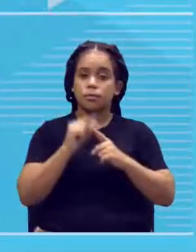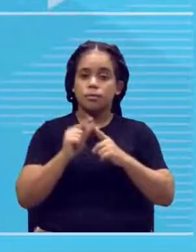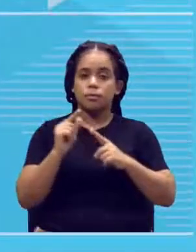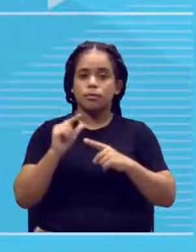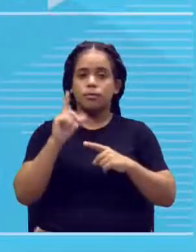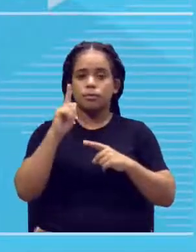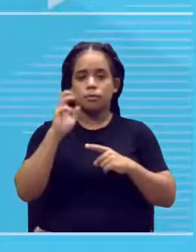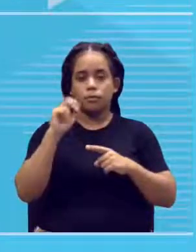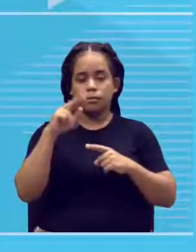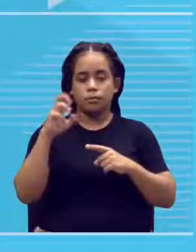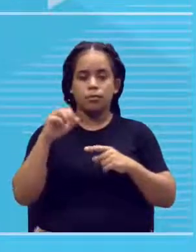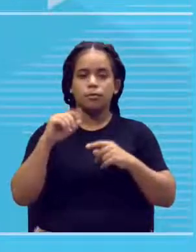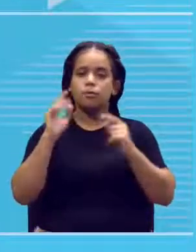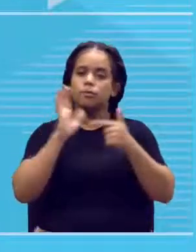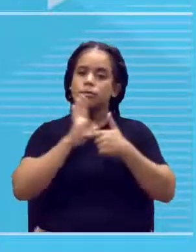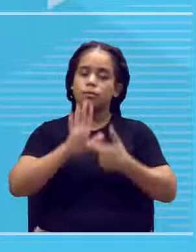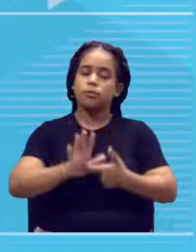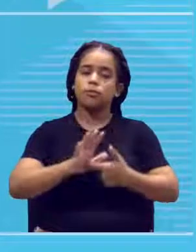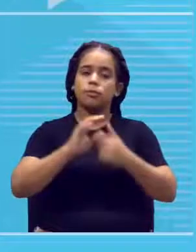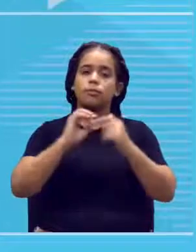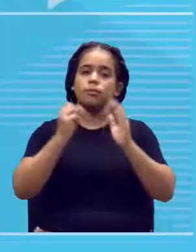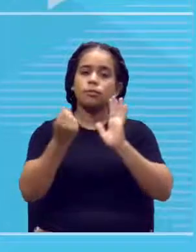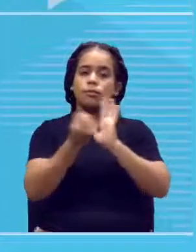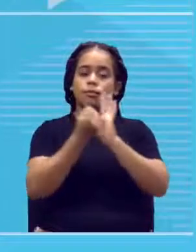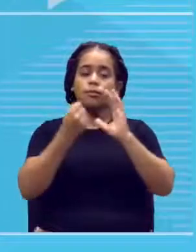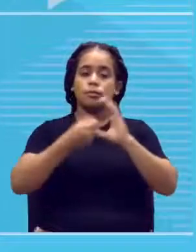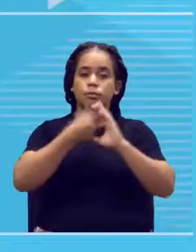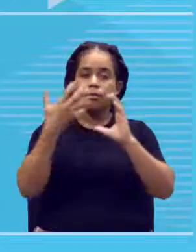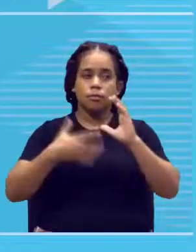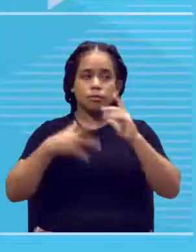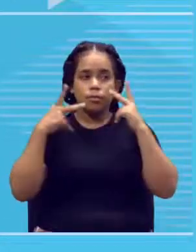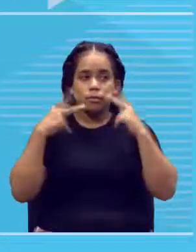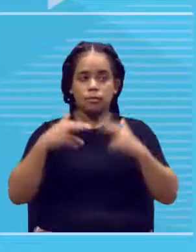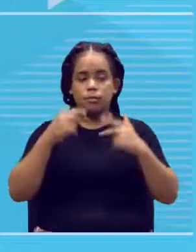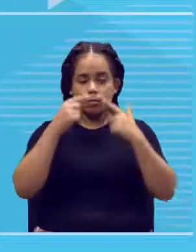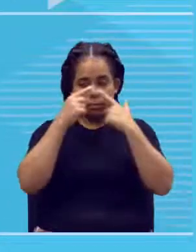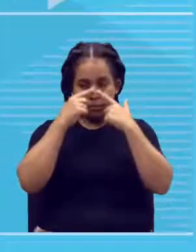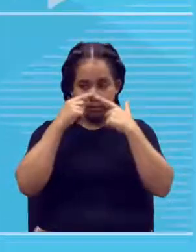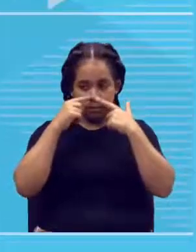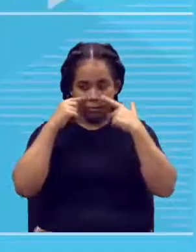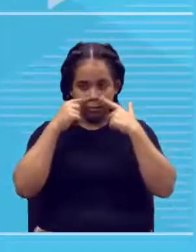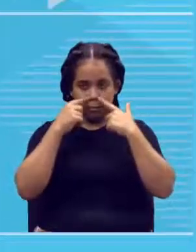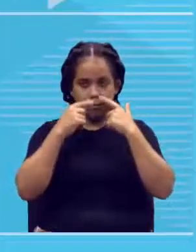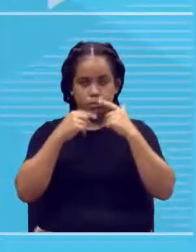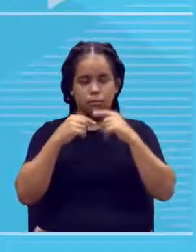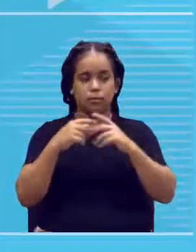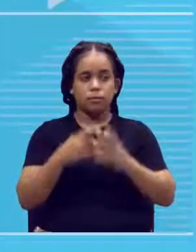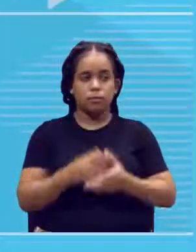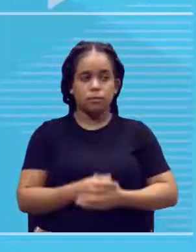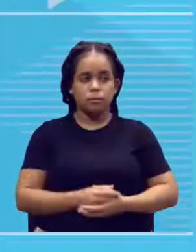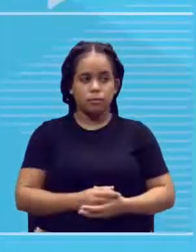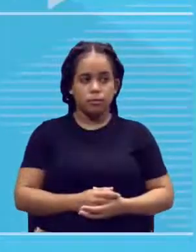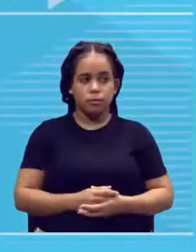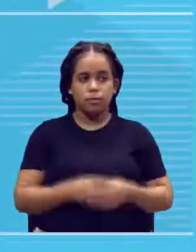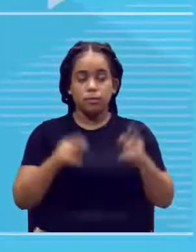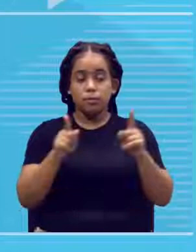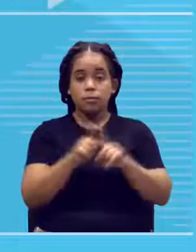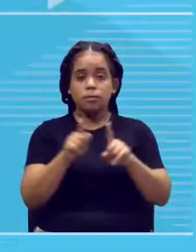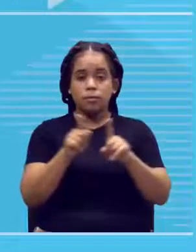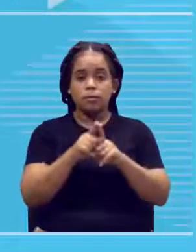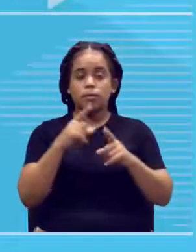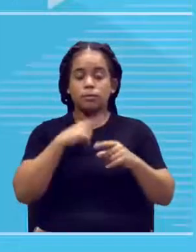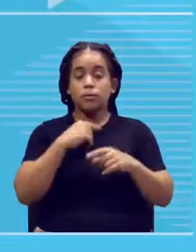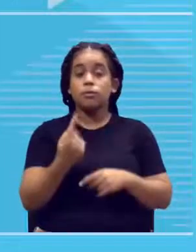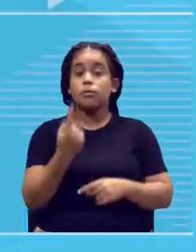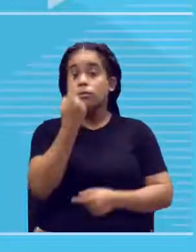manifestação da característica. Por exemplo, vai ter o nariz no meio da tua cara, certo? Vai ter uma